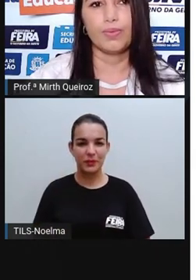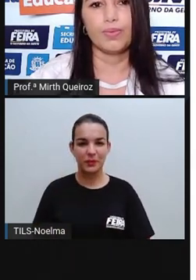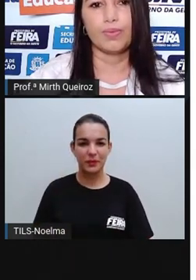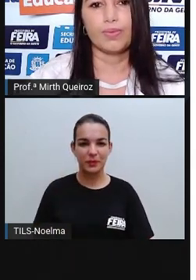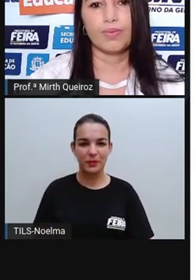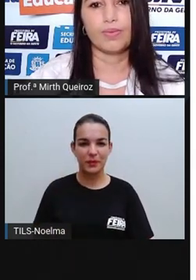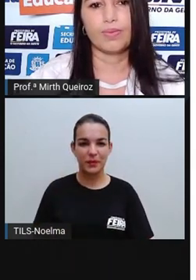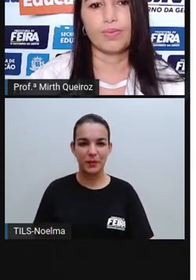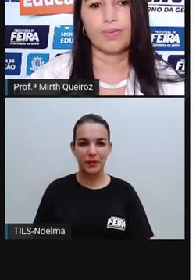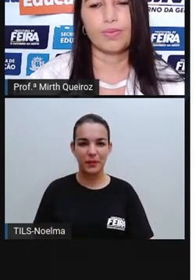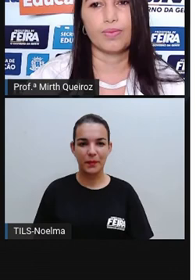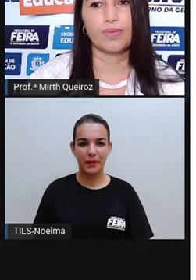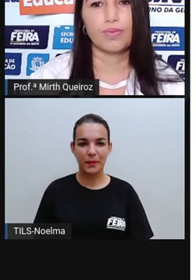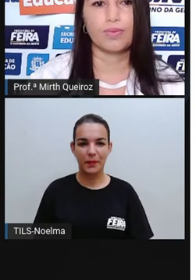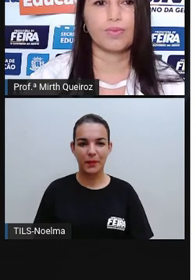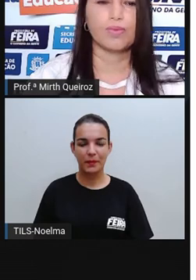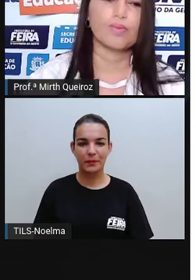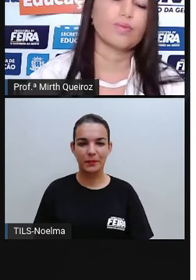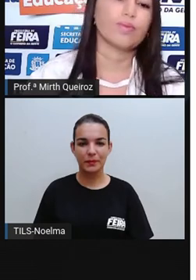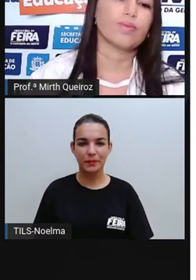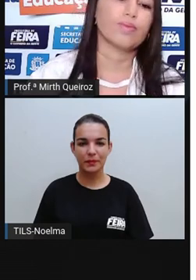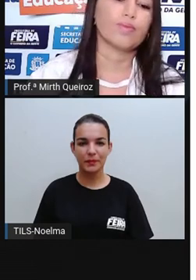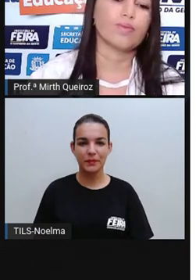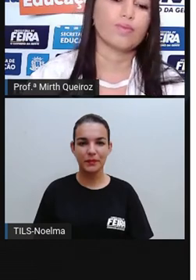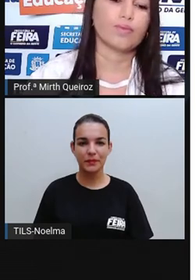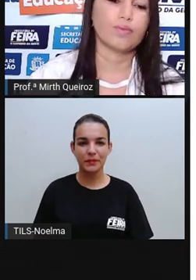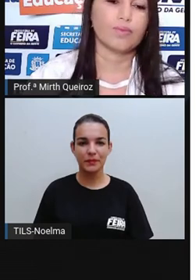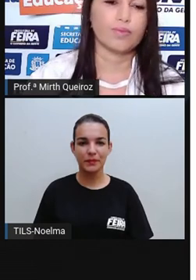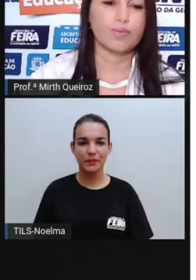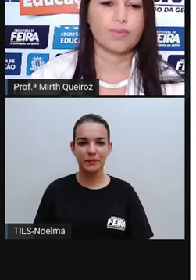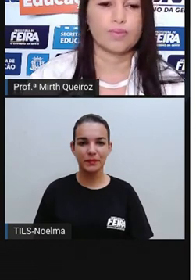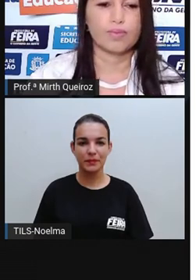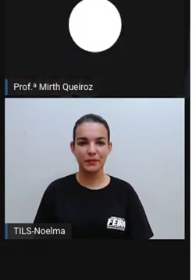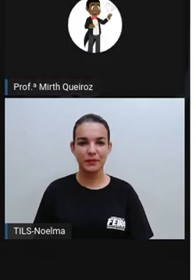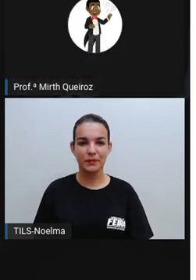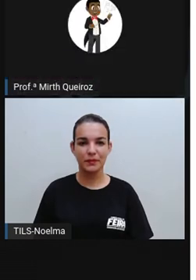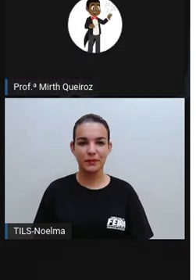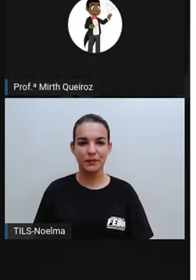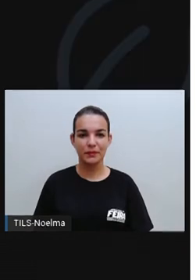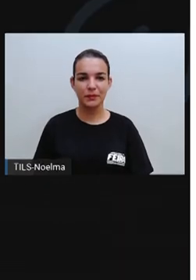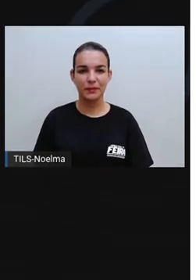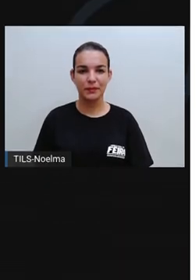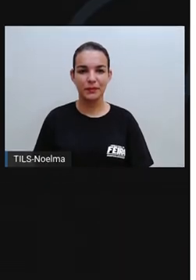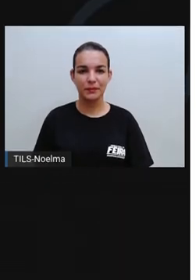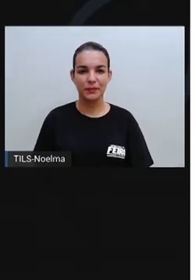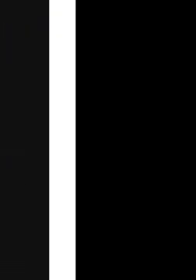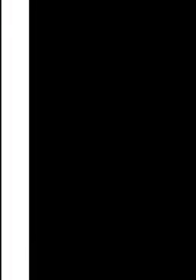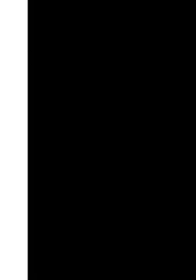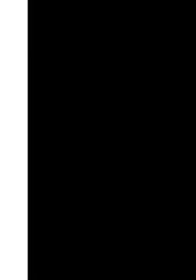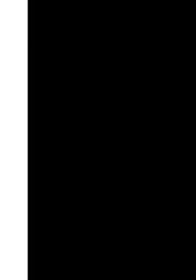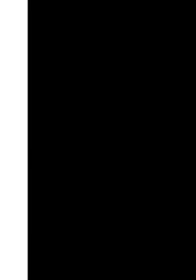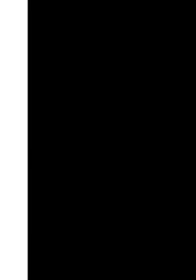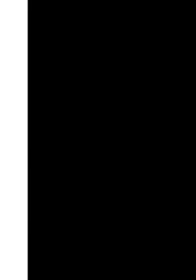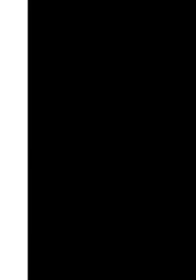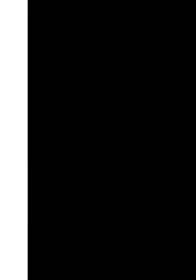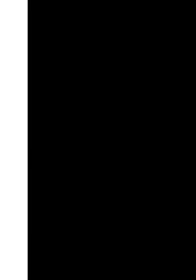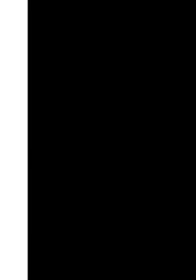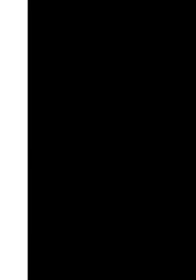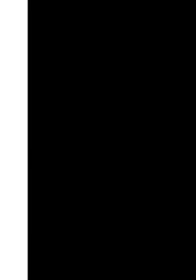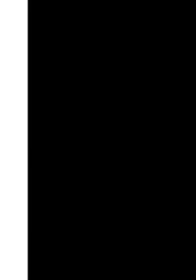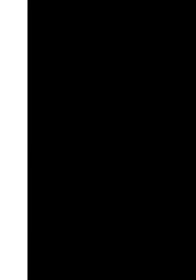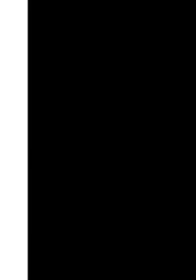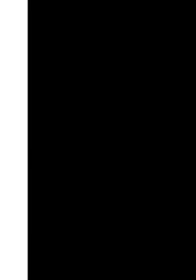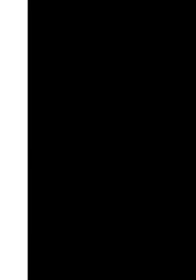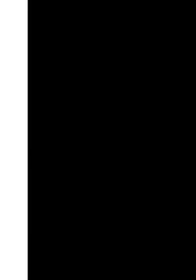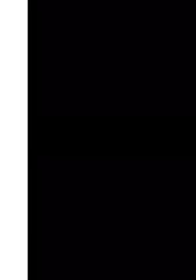Olá, meu amigo ou minha amiga. Tudo bem com você? Seja muito bem-vindo ou bem-vinda a mais um vídeo da Ken Academy Brasil.